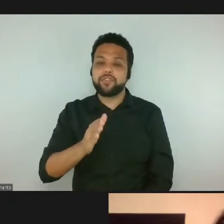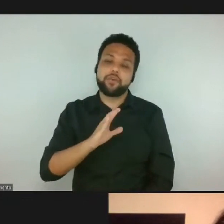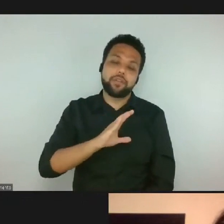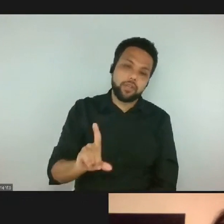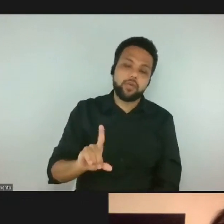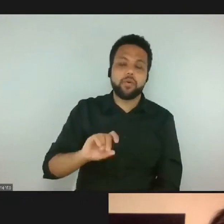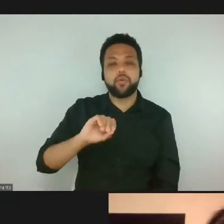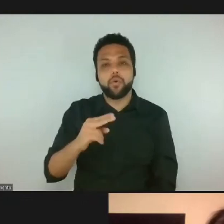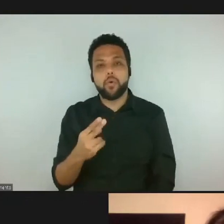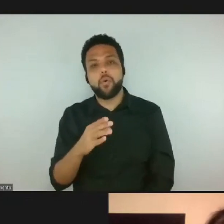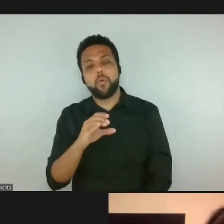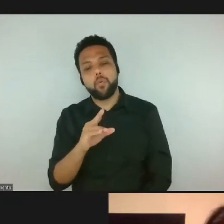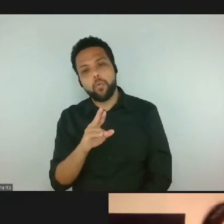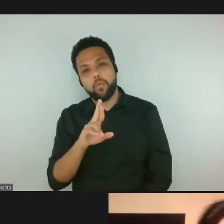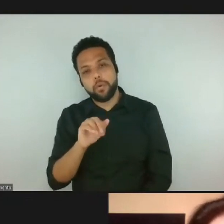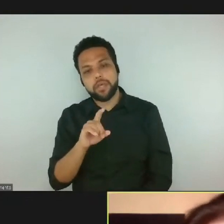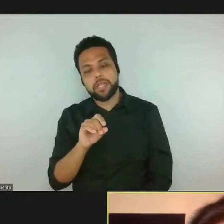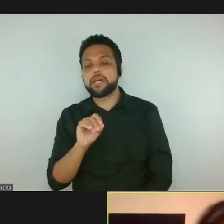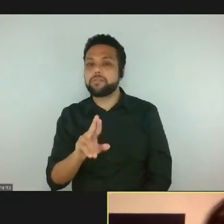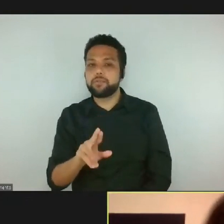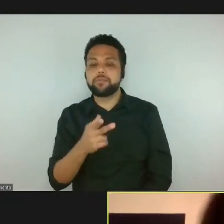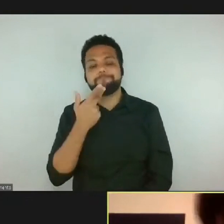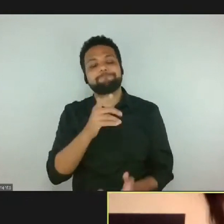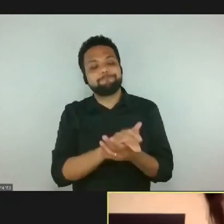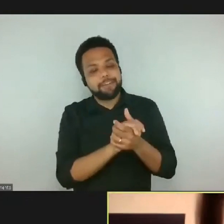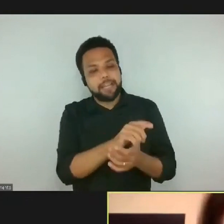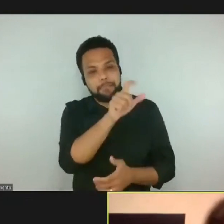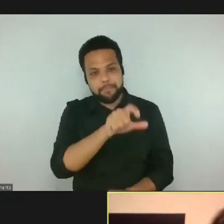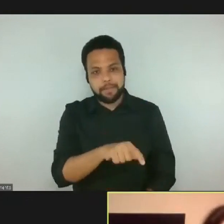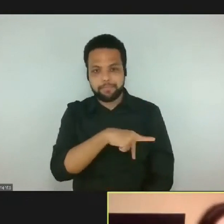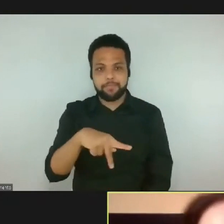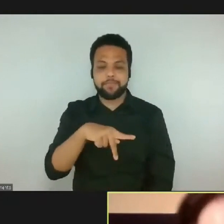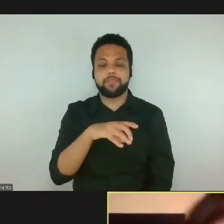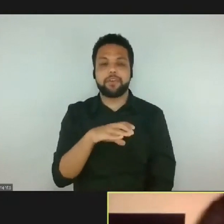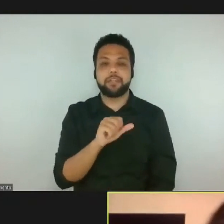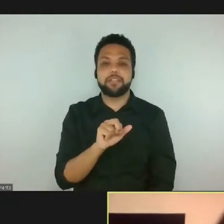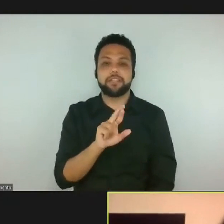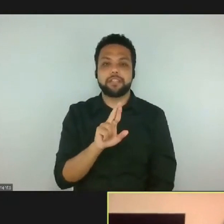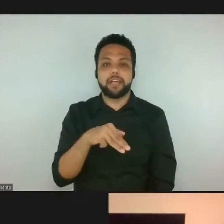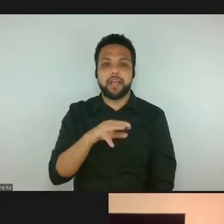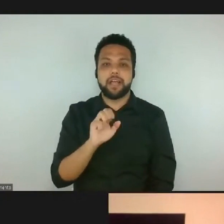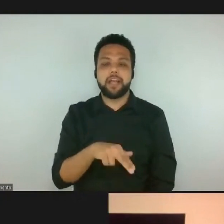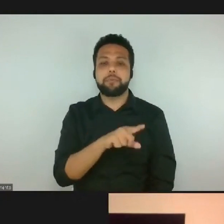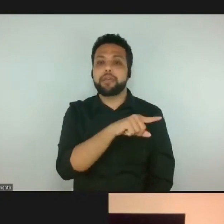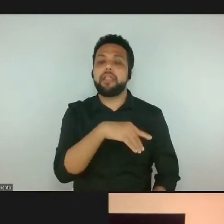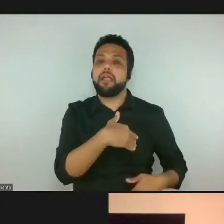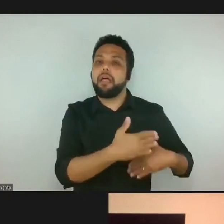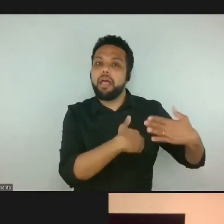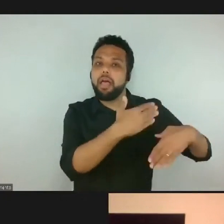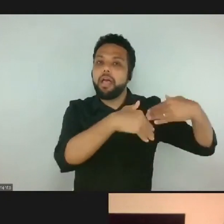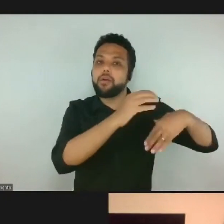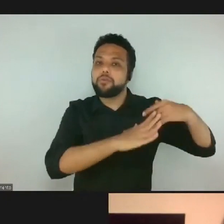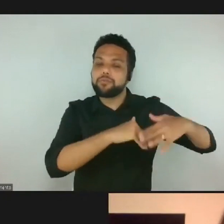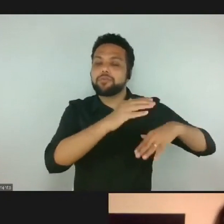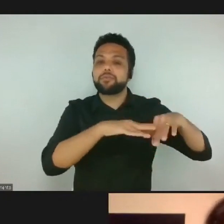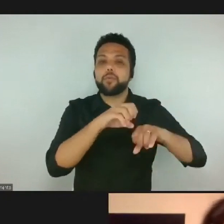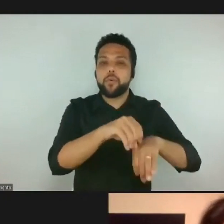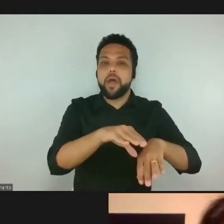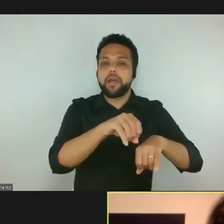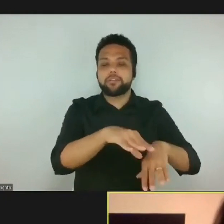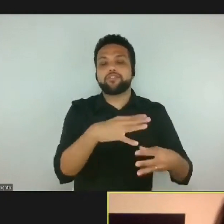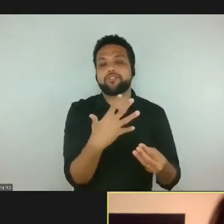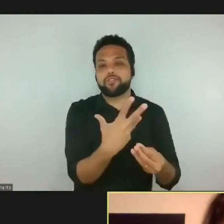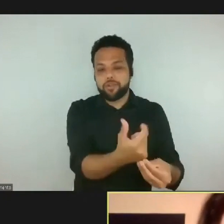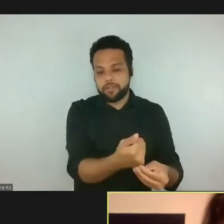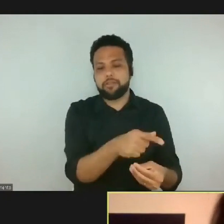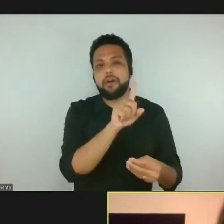da Carmen os parabéns a toda essa equipe que vem construindo essa arte de educação que é referência no Brasil. Obrigado, viu, Carla?